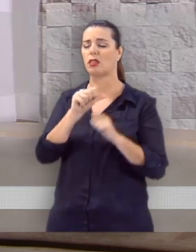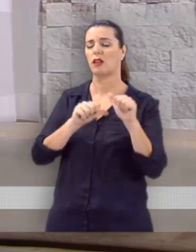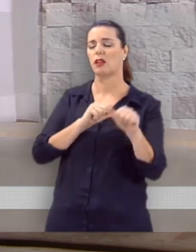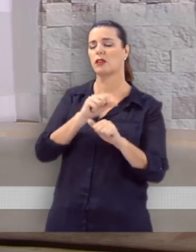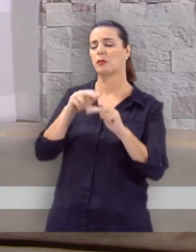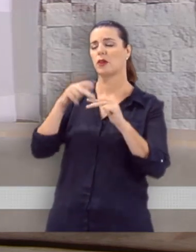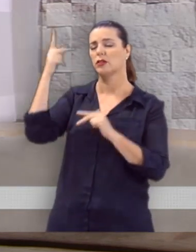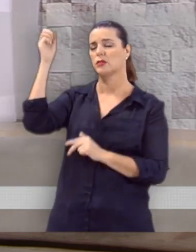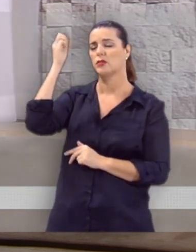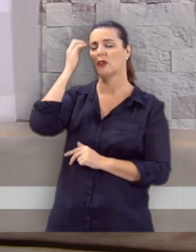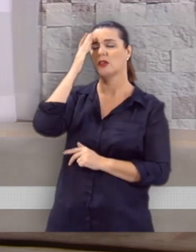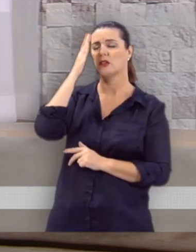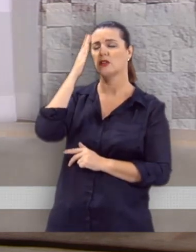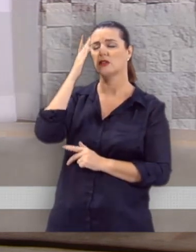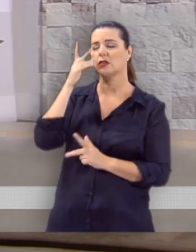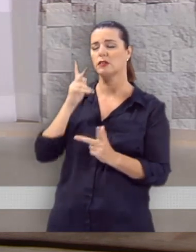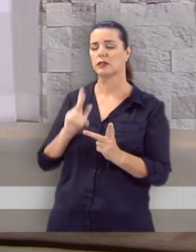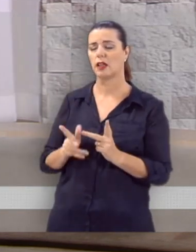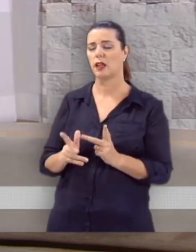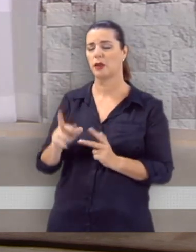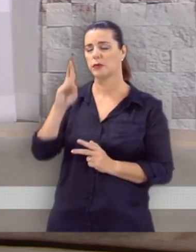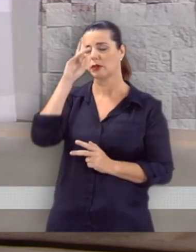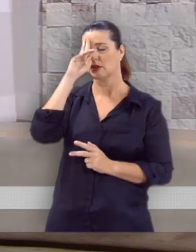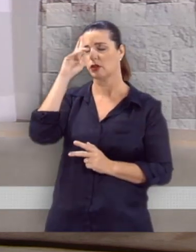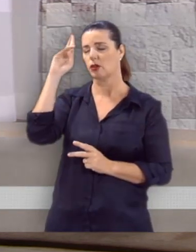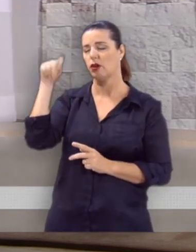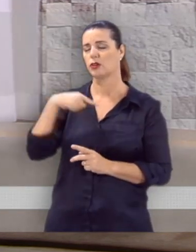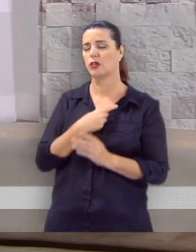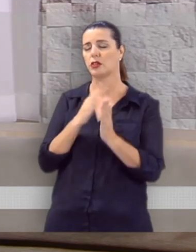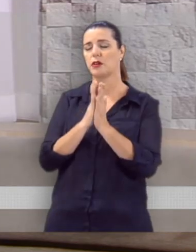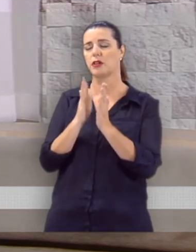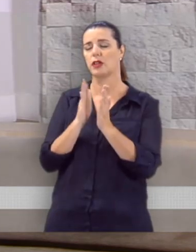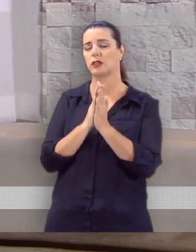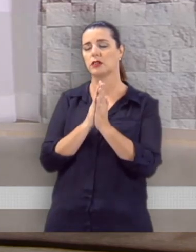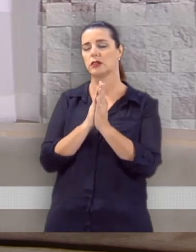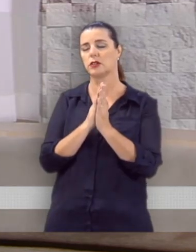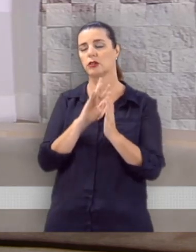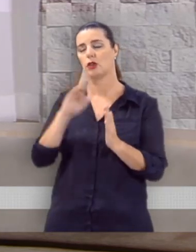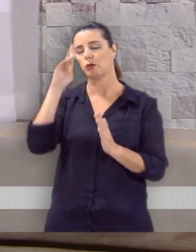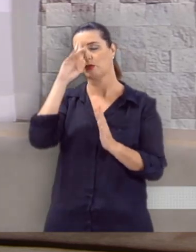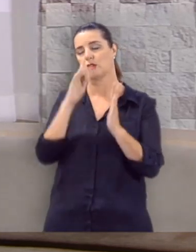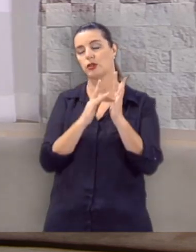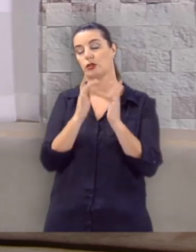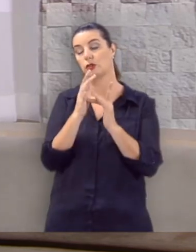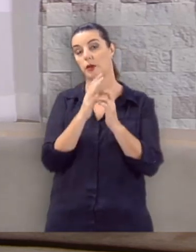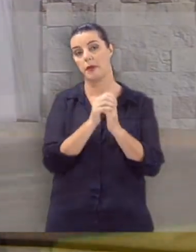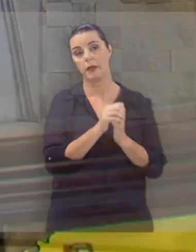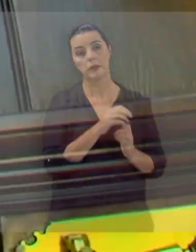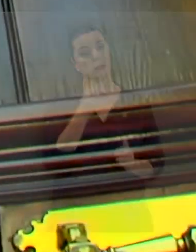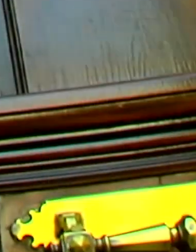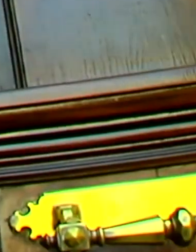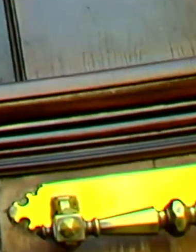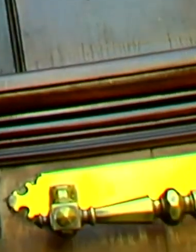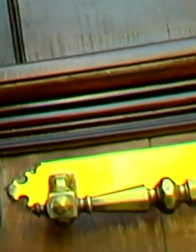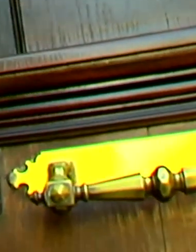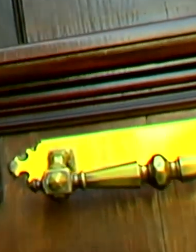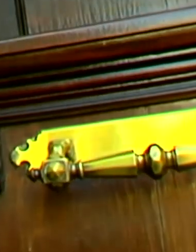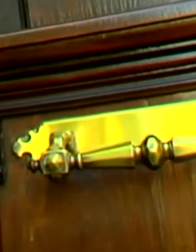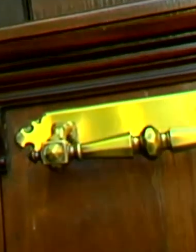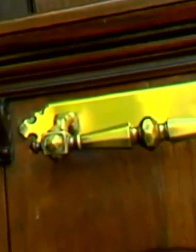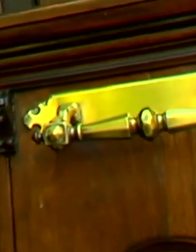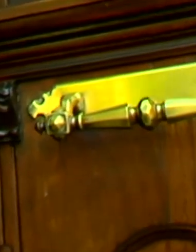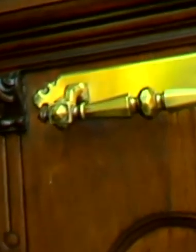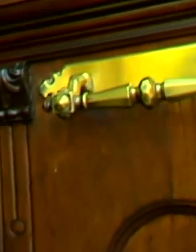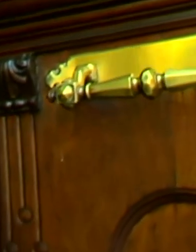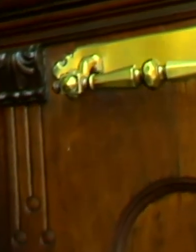transformados pela tua graça. Que seja assim Senhor. É a nossa oração em nome de Jesus. Amém. A igreja